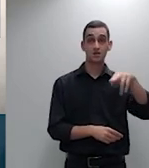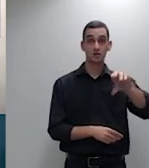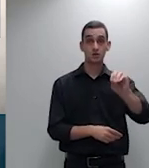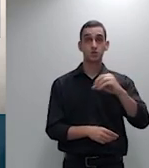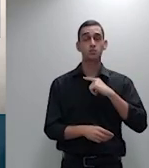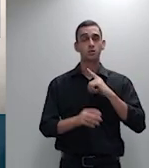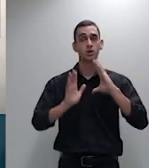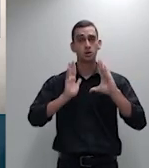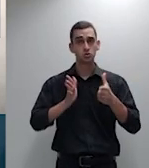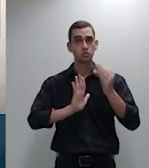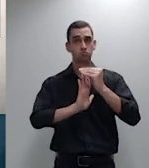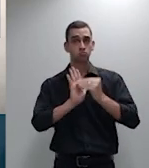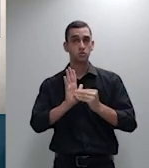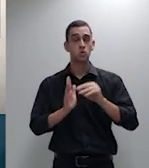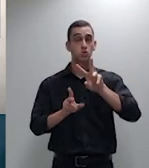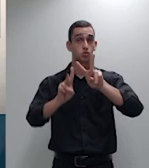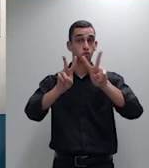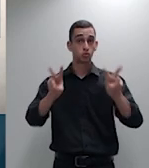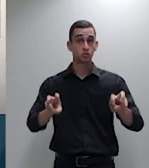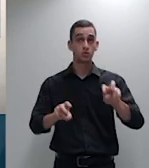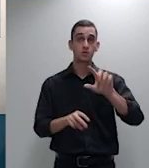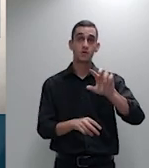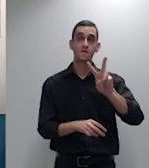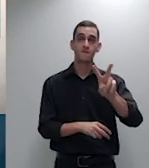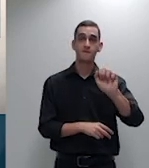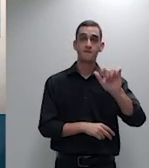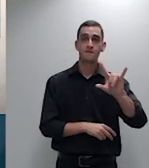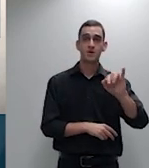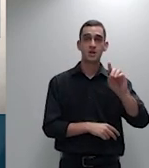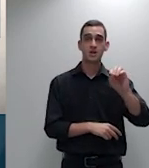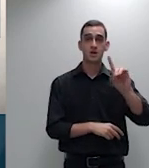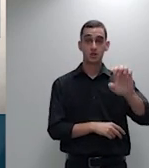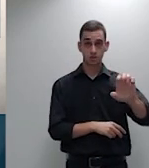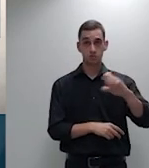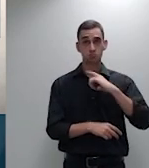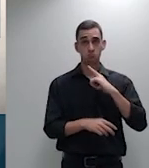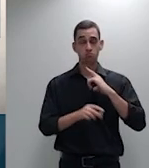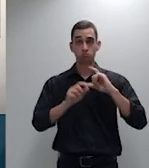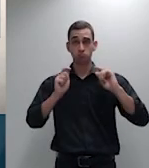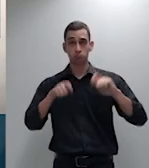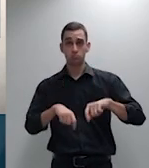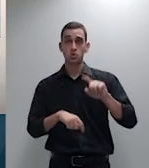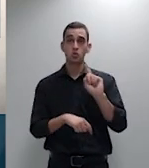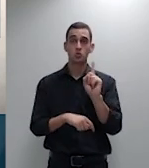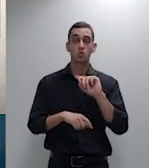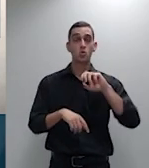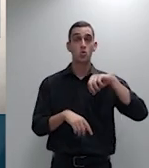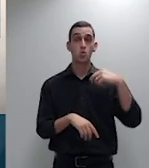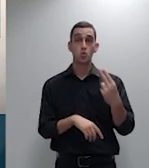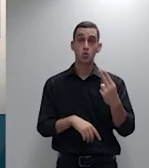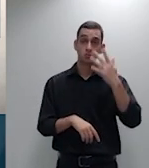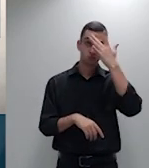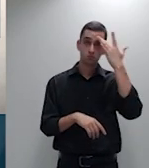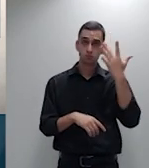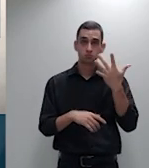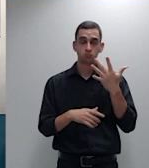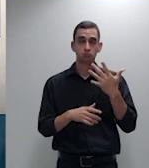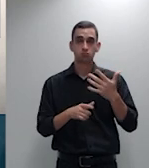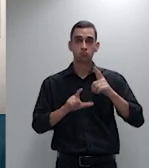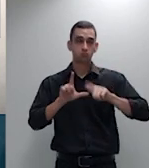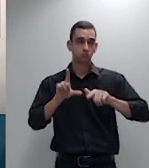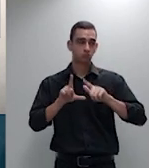validade ou não da contratação de empréstimo consignado por pessoa analfabeta mediante instrumento particular